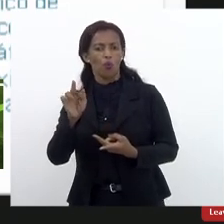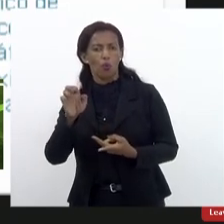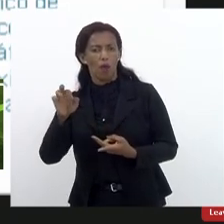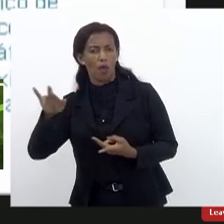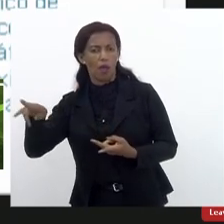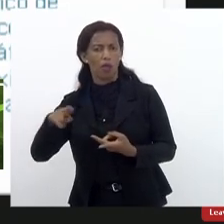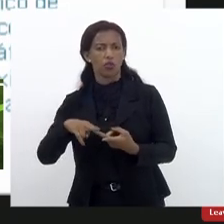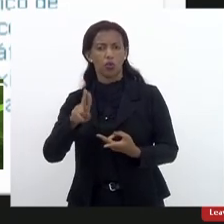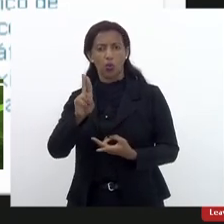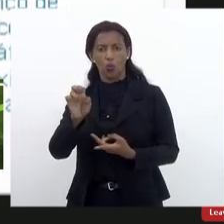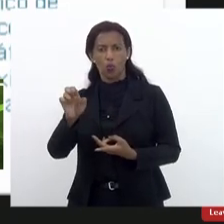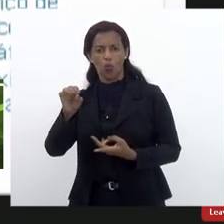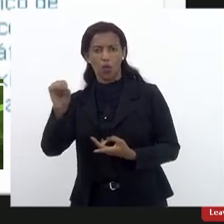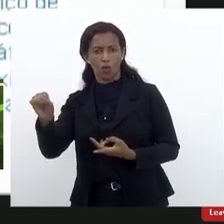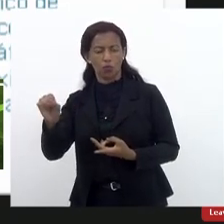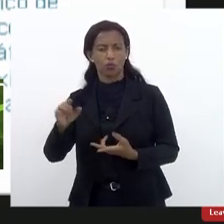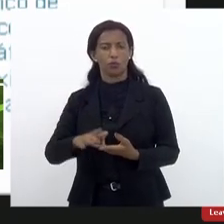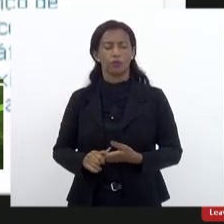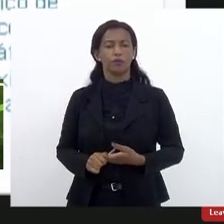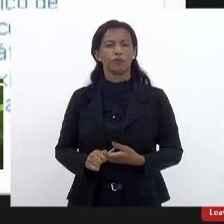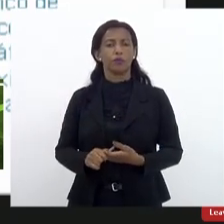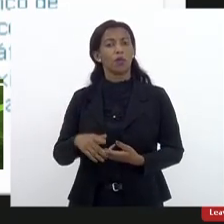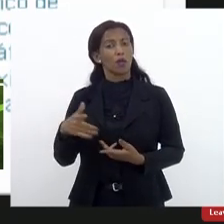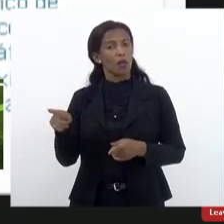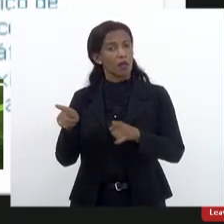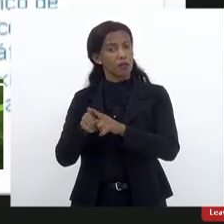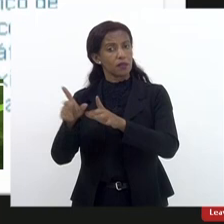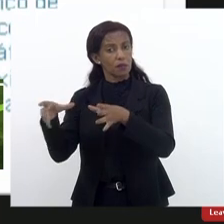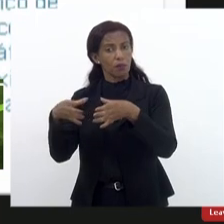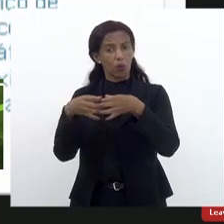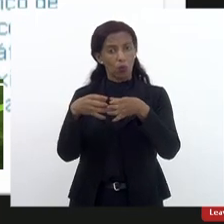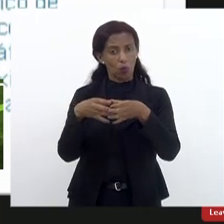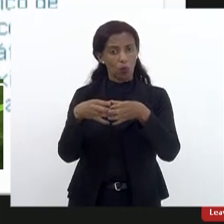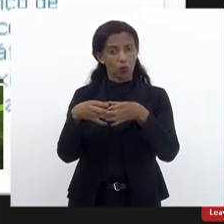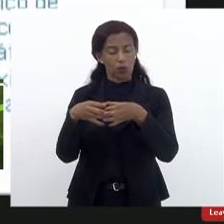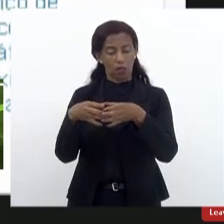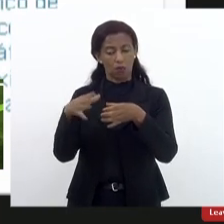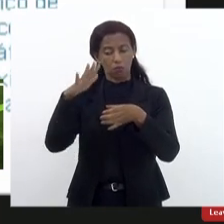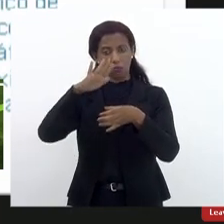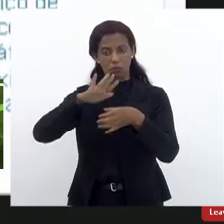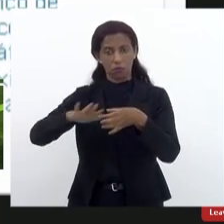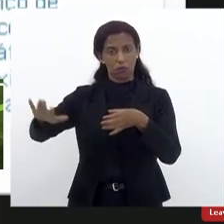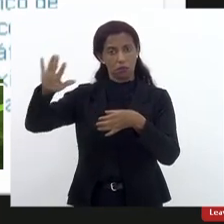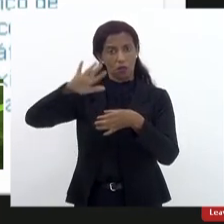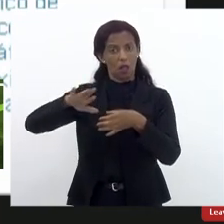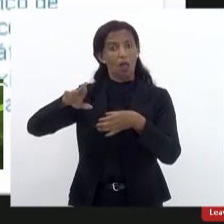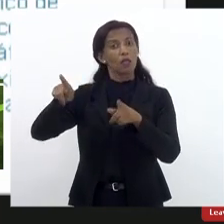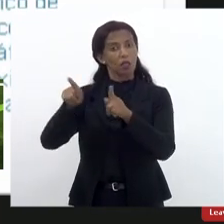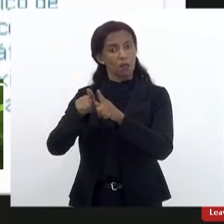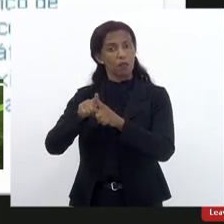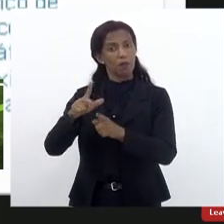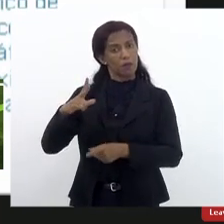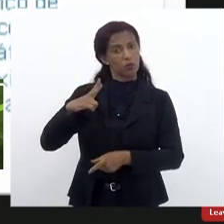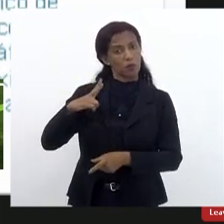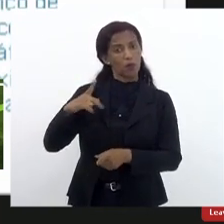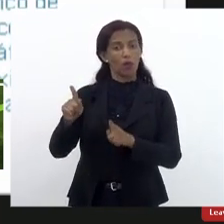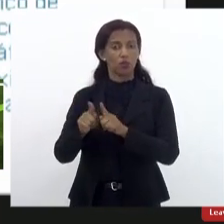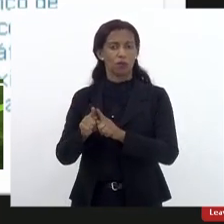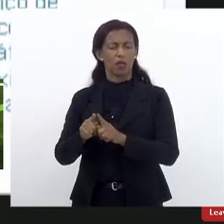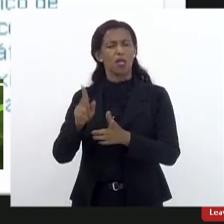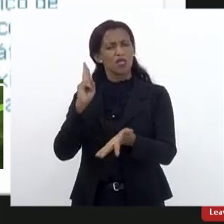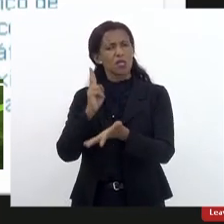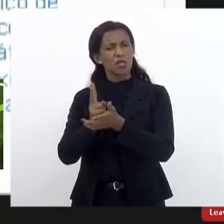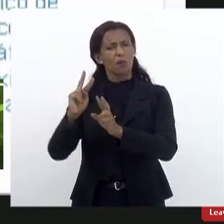e para as faculdades municipais, assim como o Conselho Nacional de Educação está para as particulares e para as federais. Então, sempre que a ERJ,